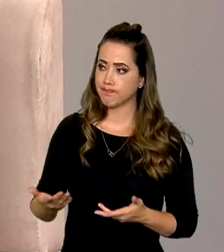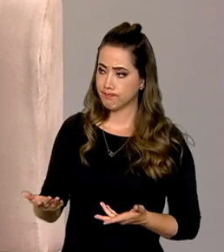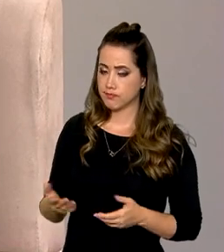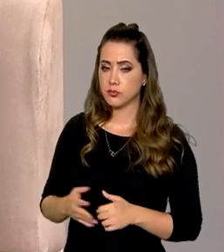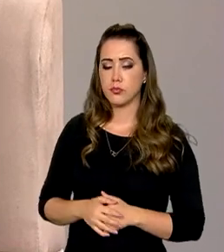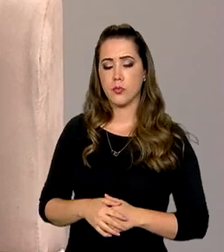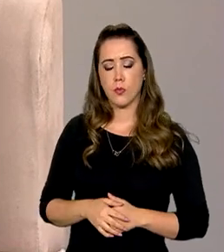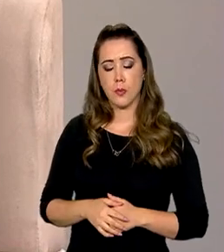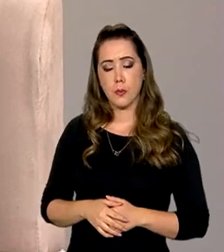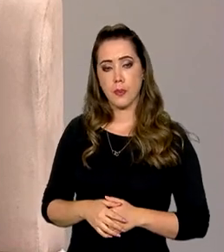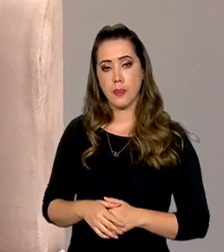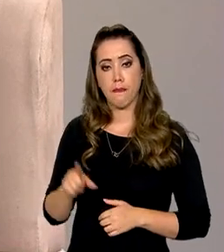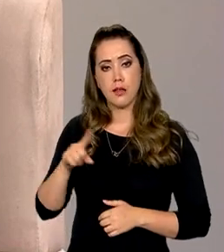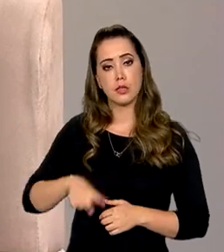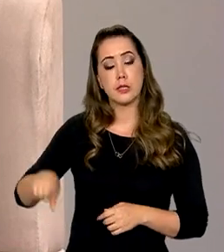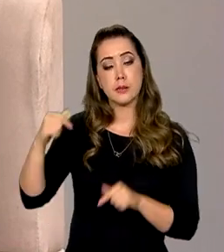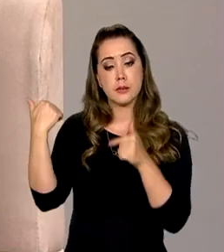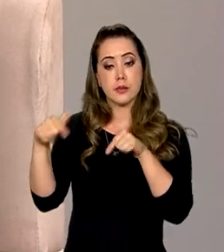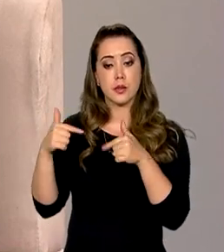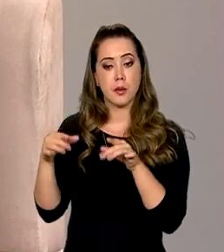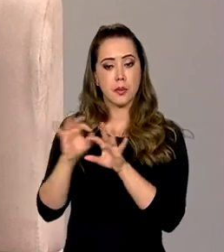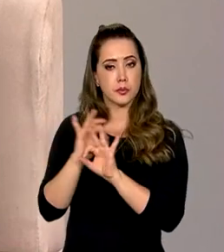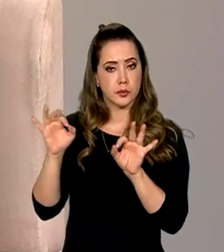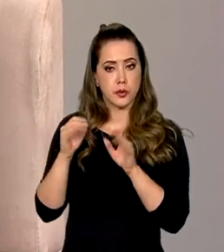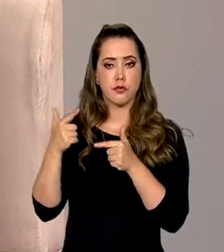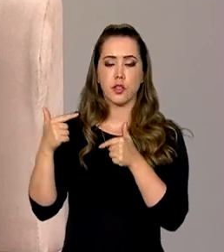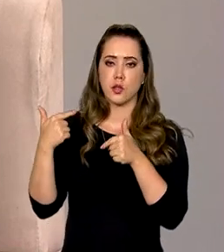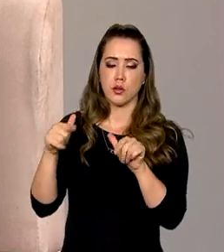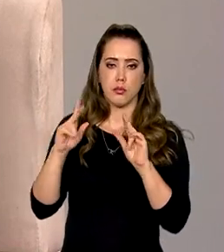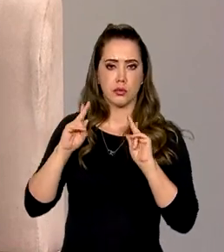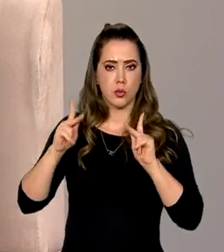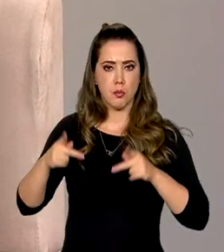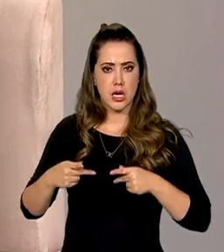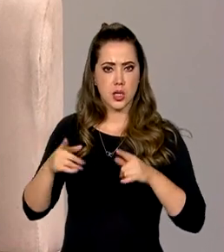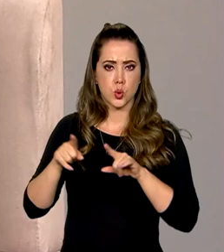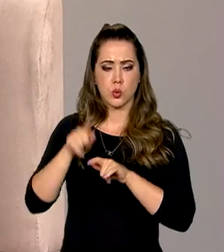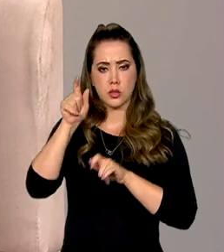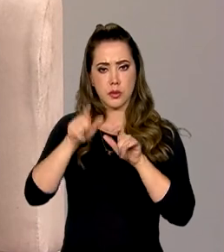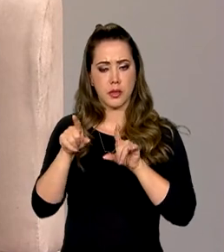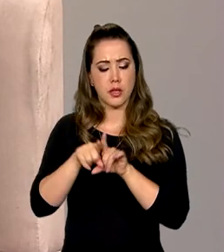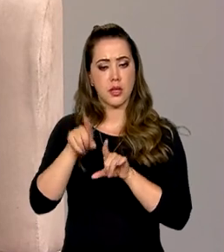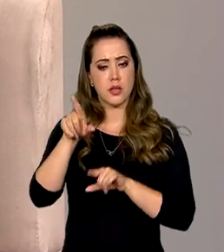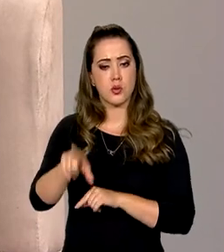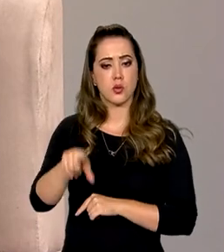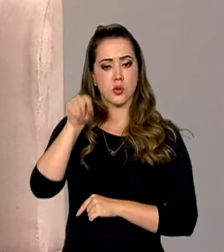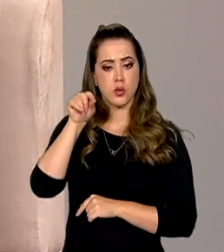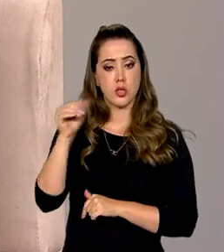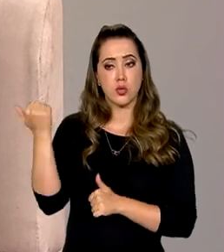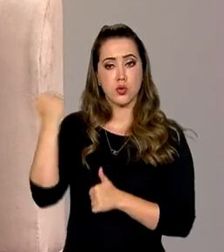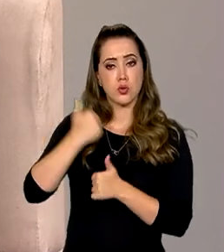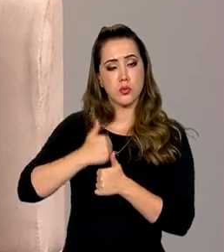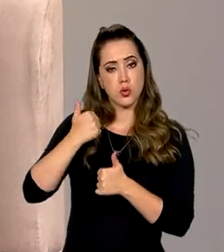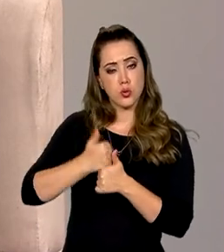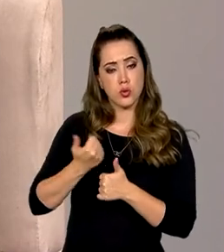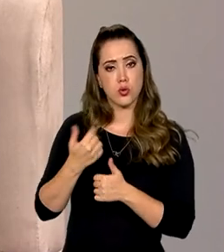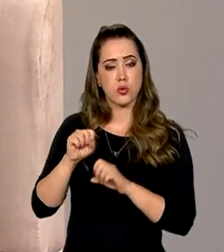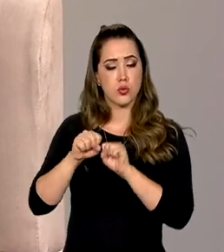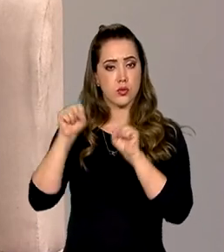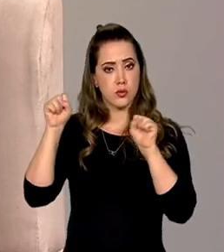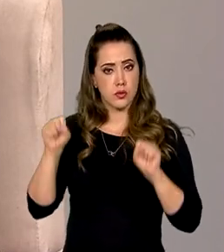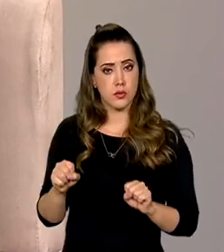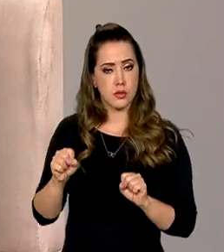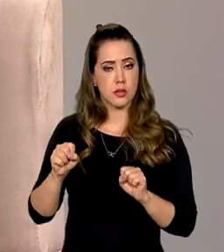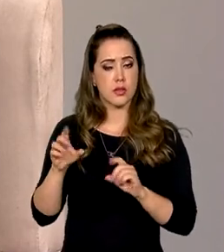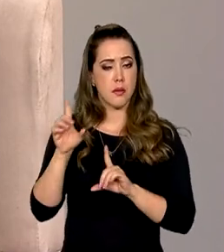Além de todo esse trabalho humano, houve também a decisão de uma substituição do sistema